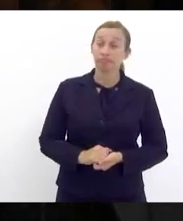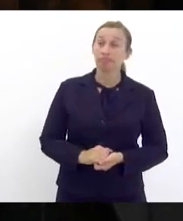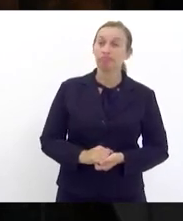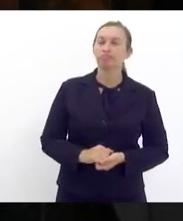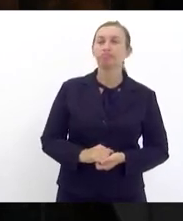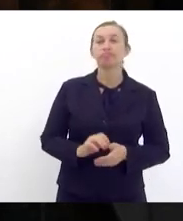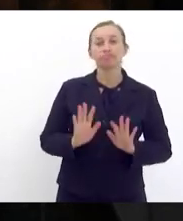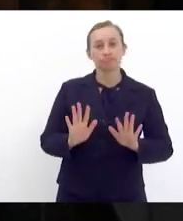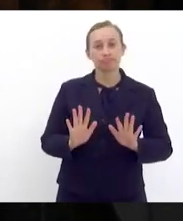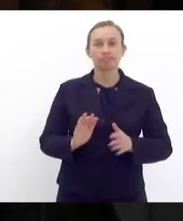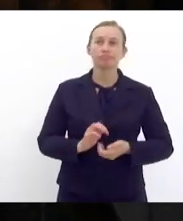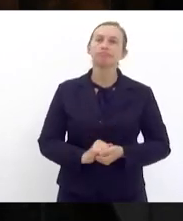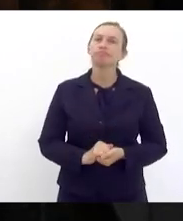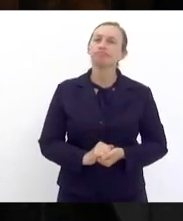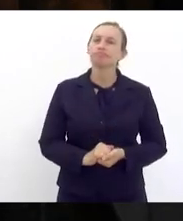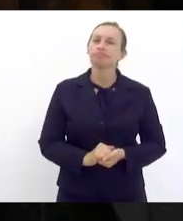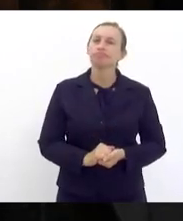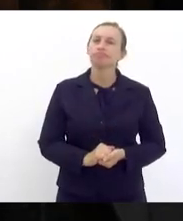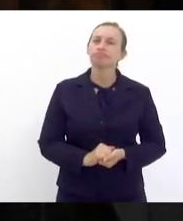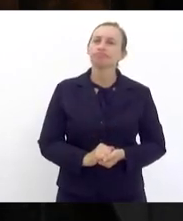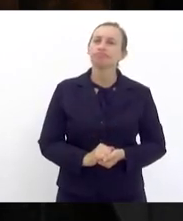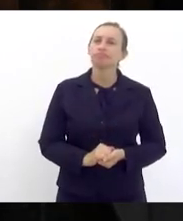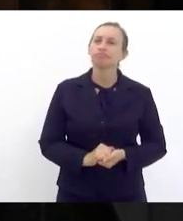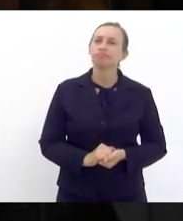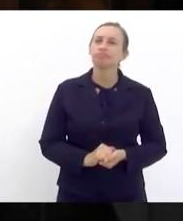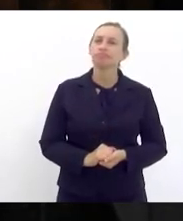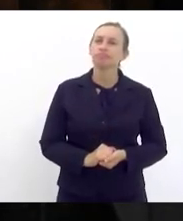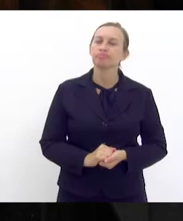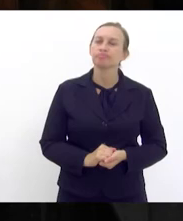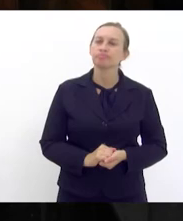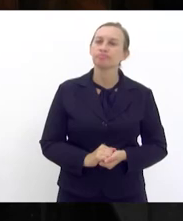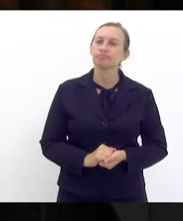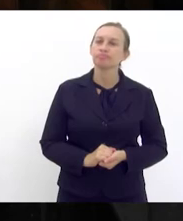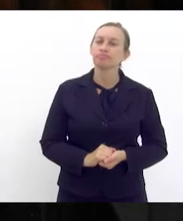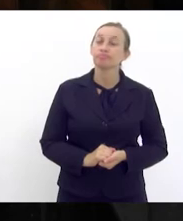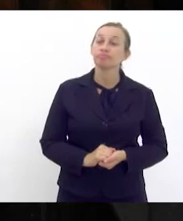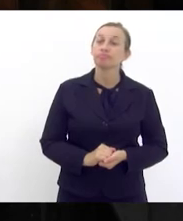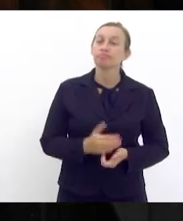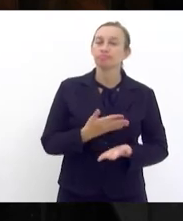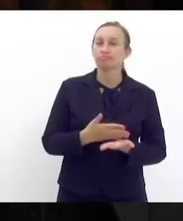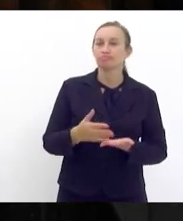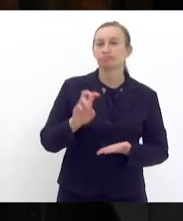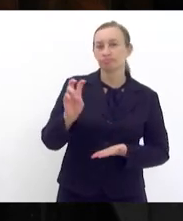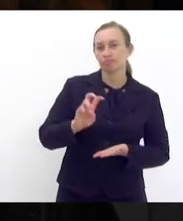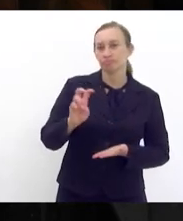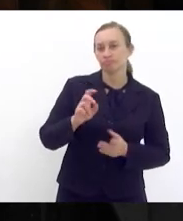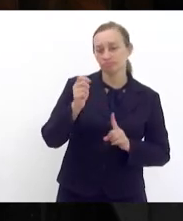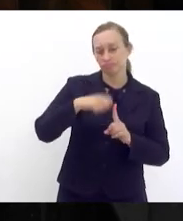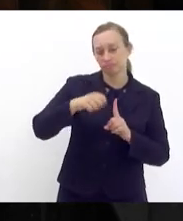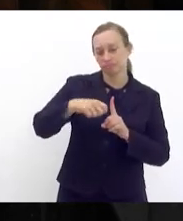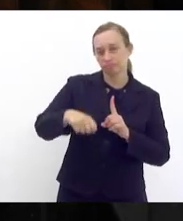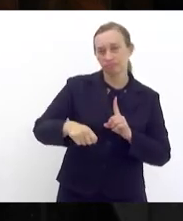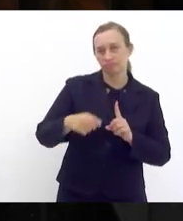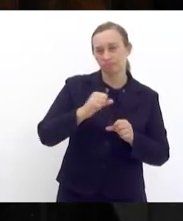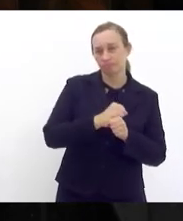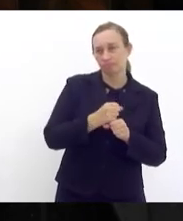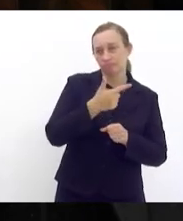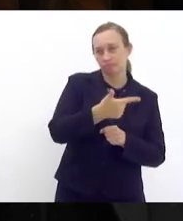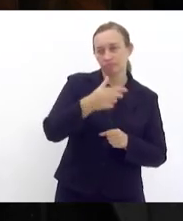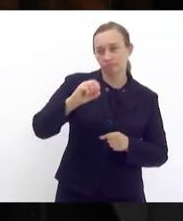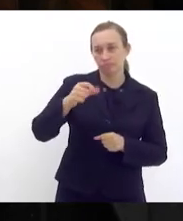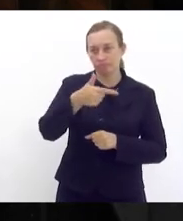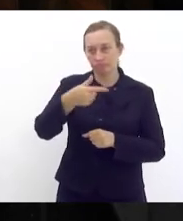No entretanto, nós estamos abrindo o quinto mês de 2023. Já tem um